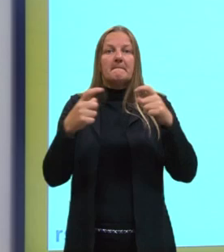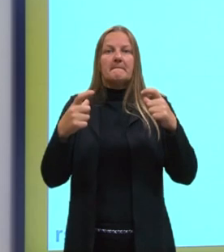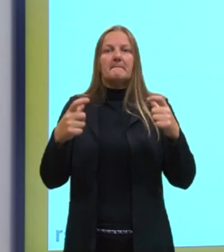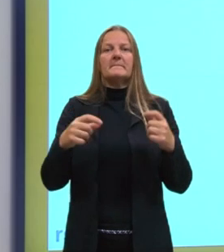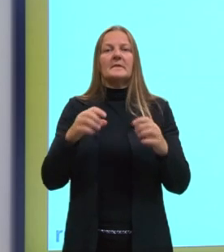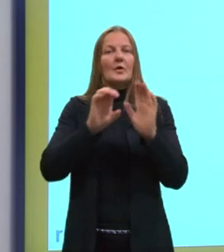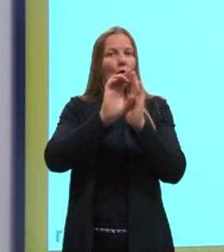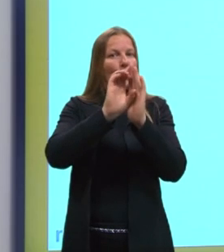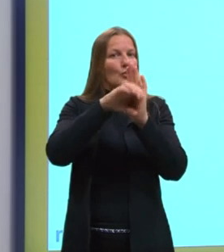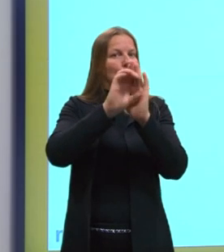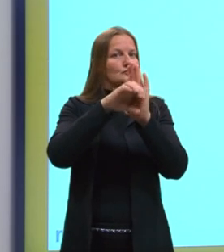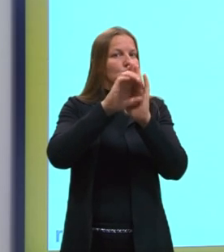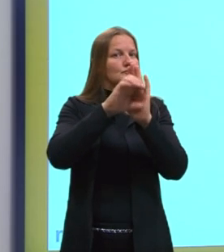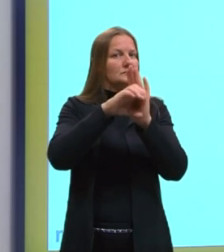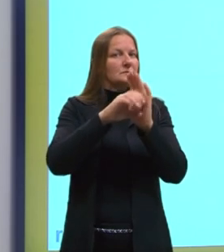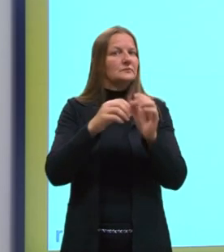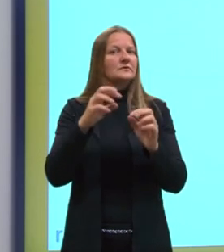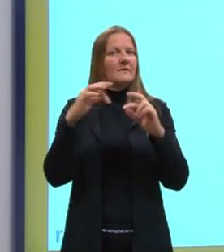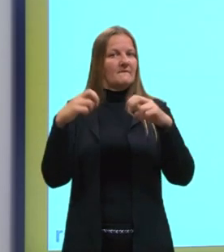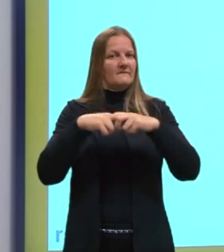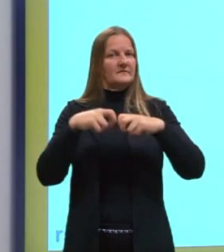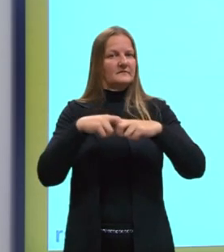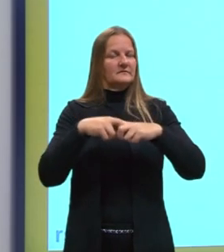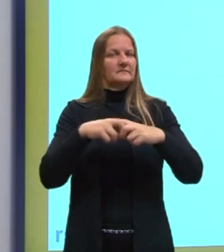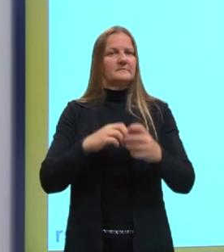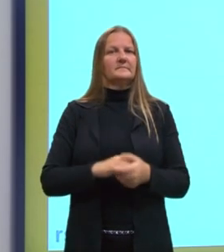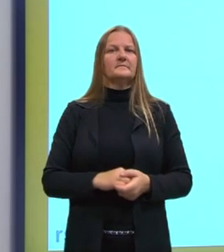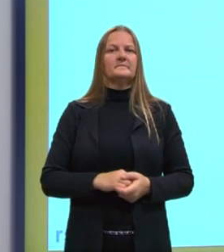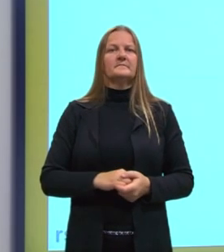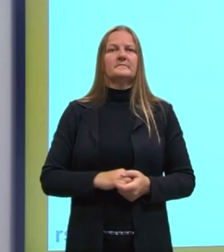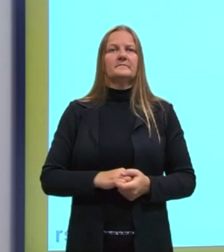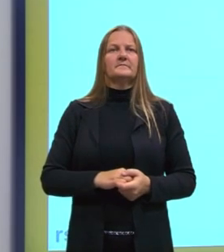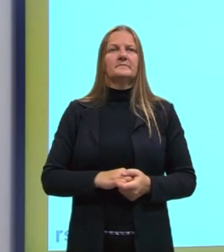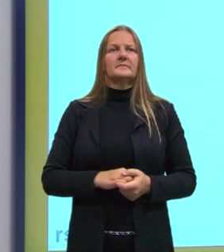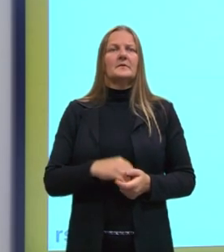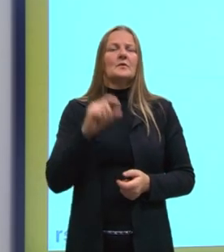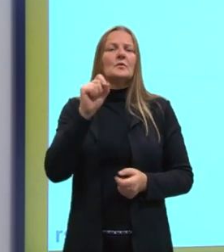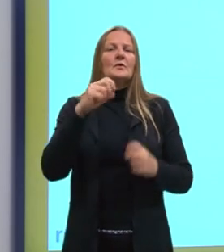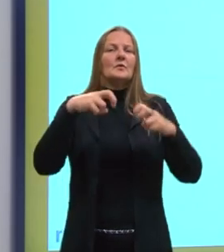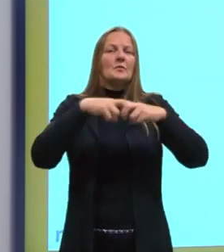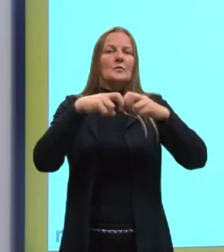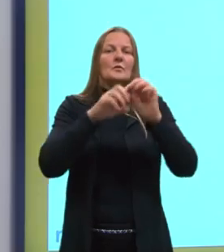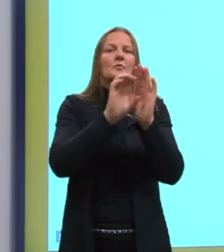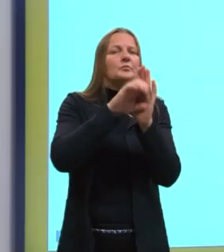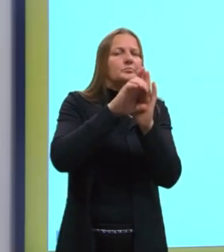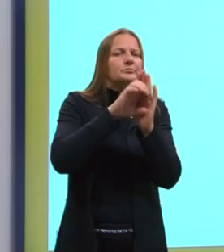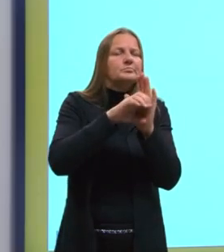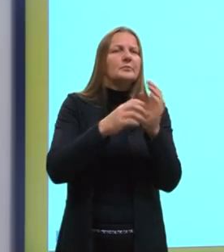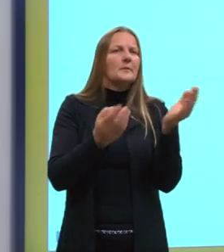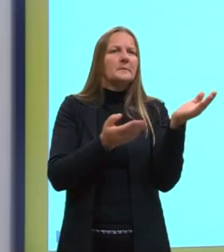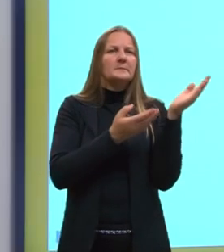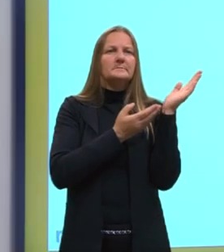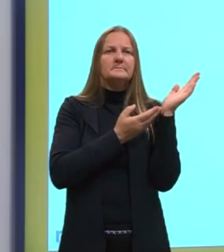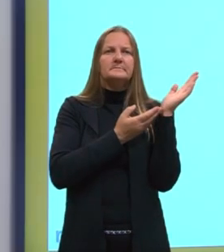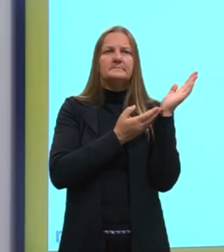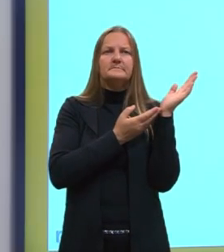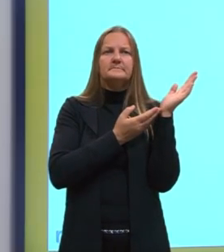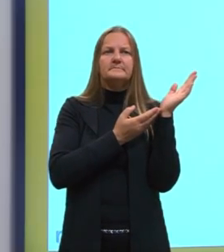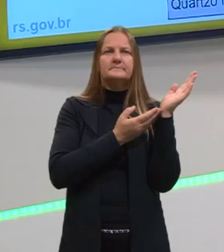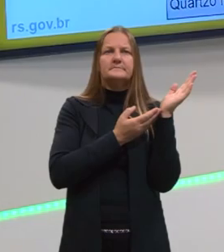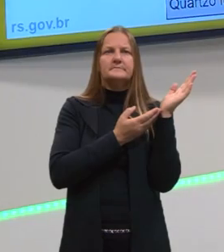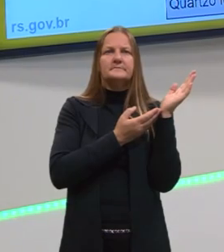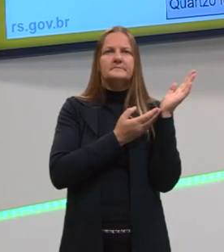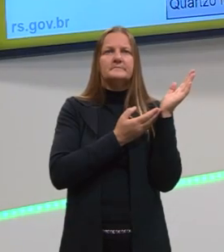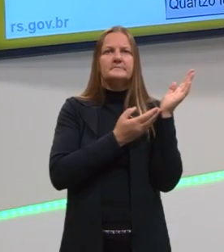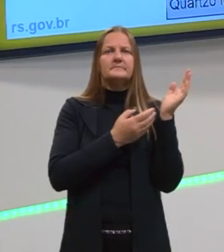conceituais na nossa área da física. Então, questões conceituais, onde a gente, na verdade, até não precisa saber de